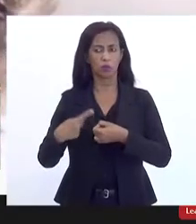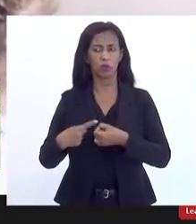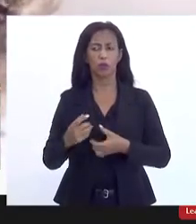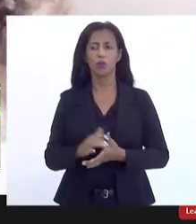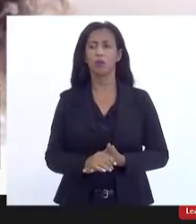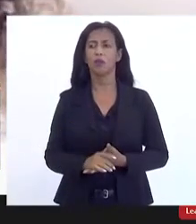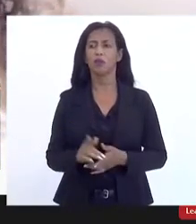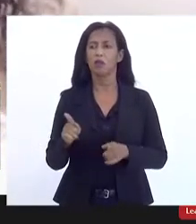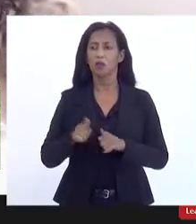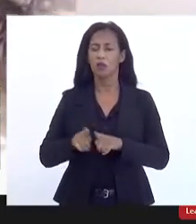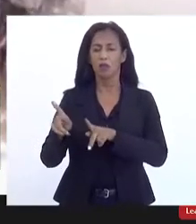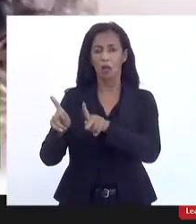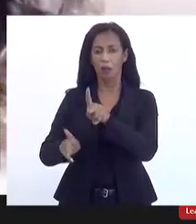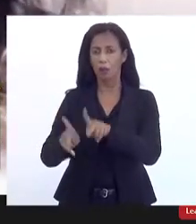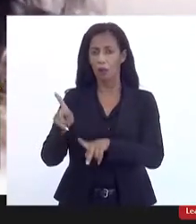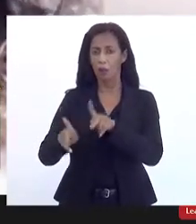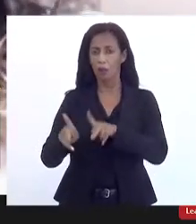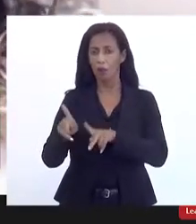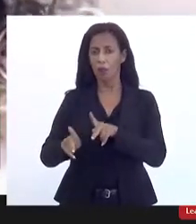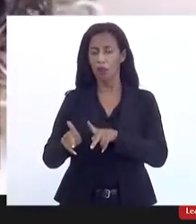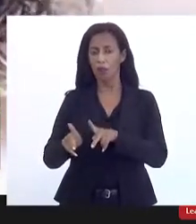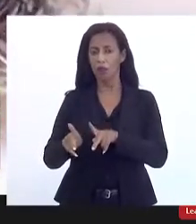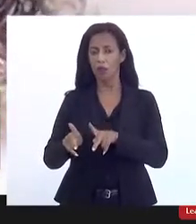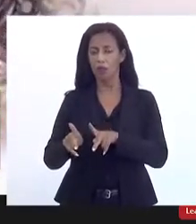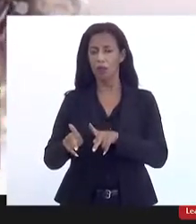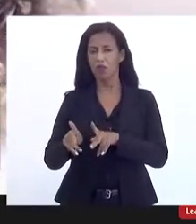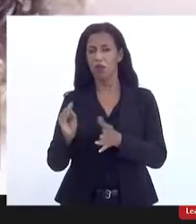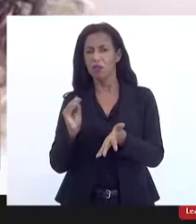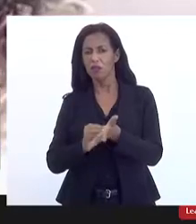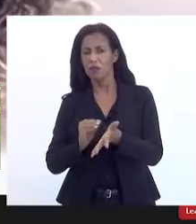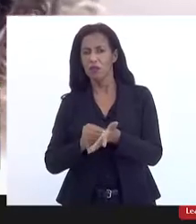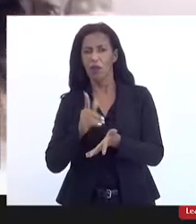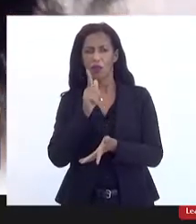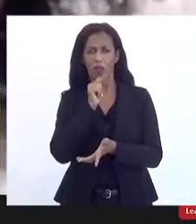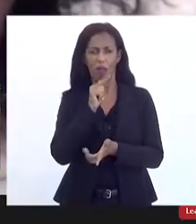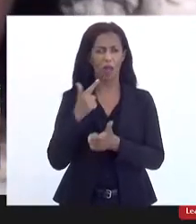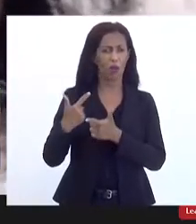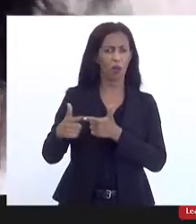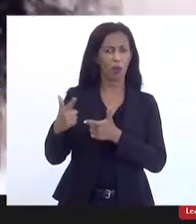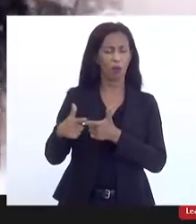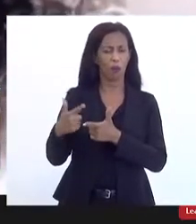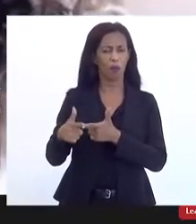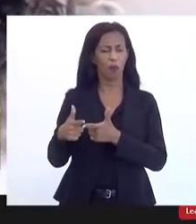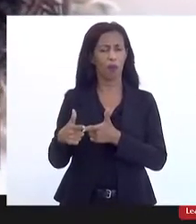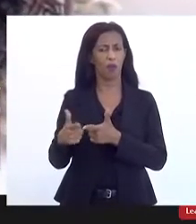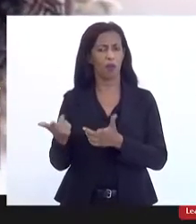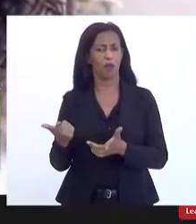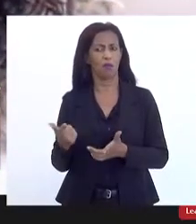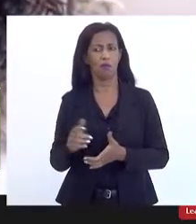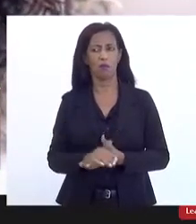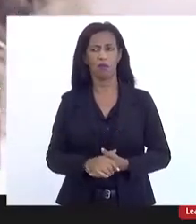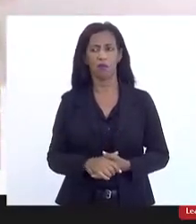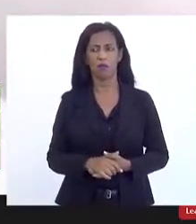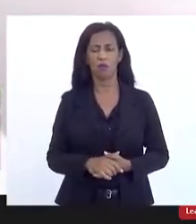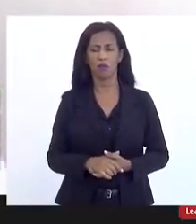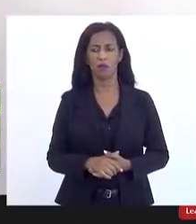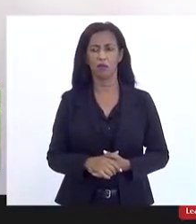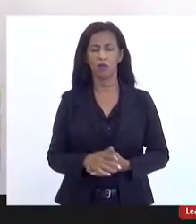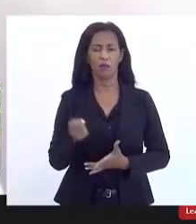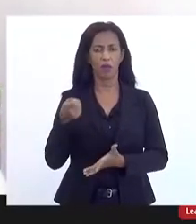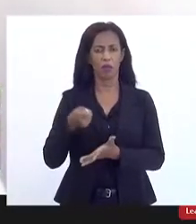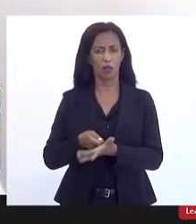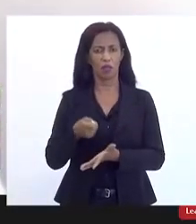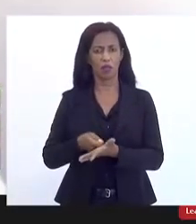e se há população sem fornecimento de água se há problema de perda de tubulação para